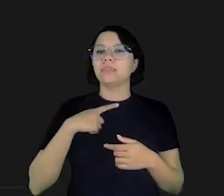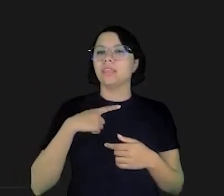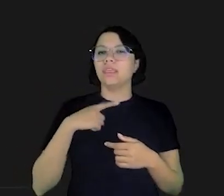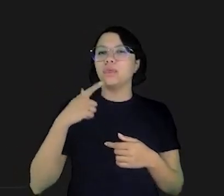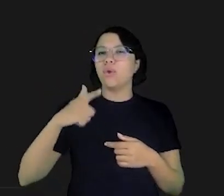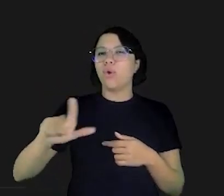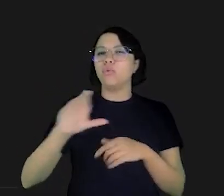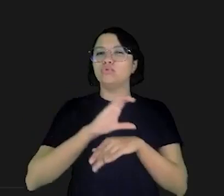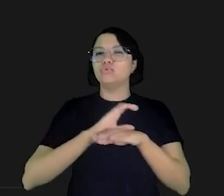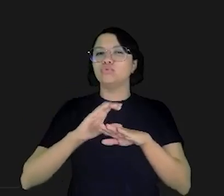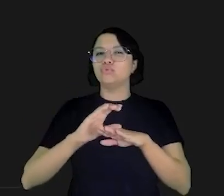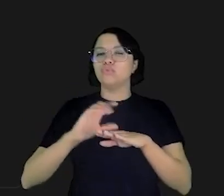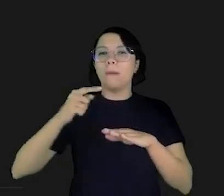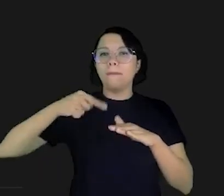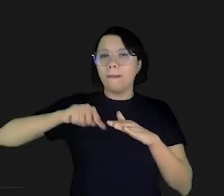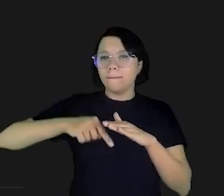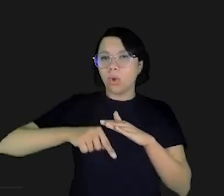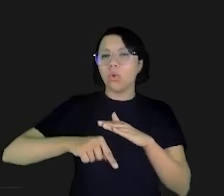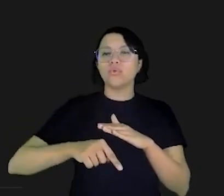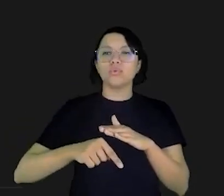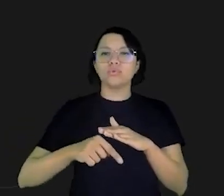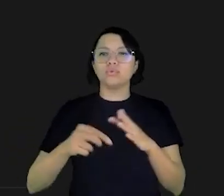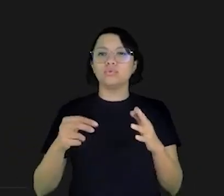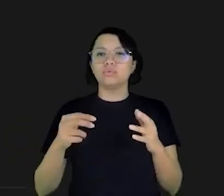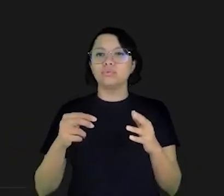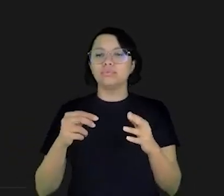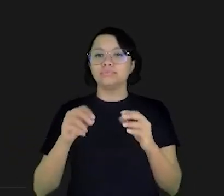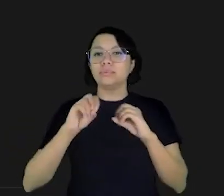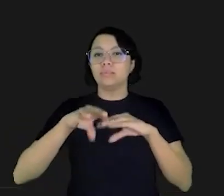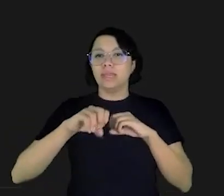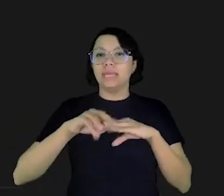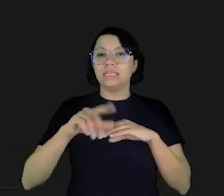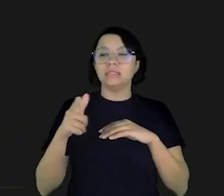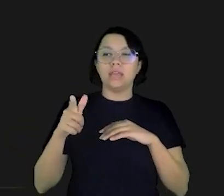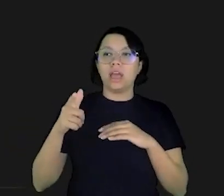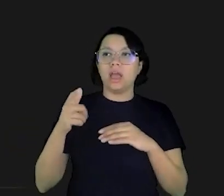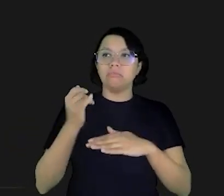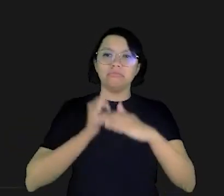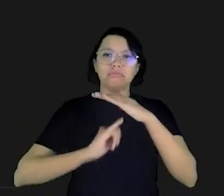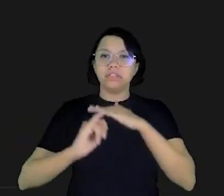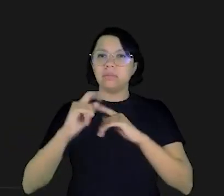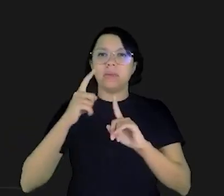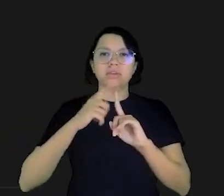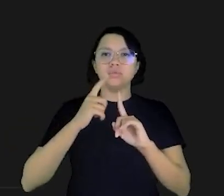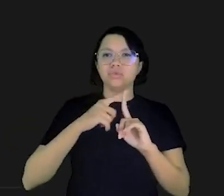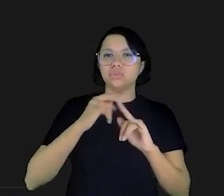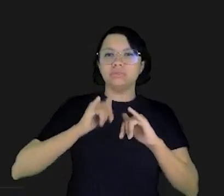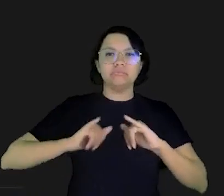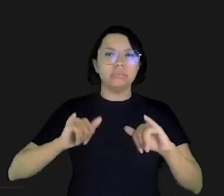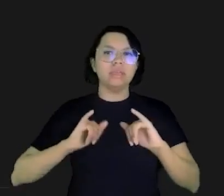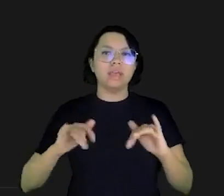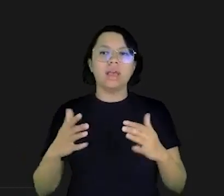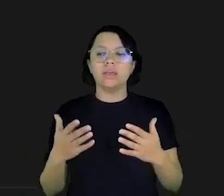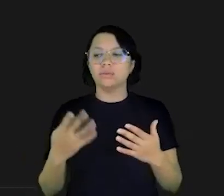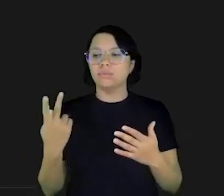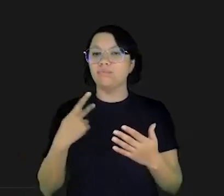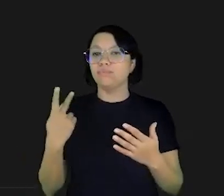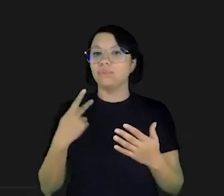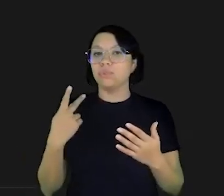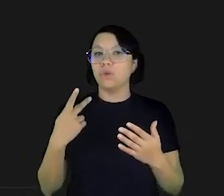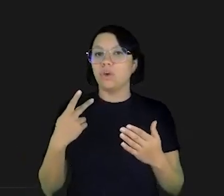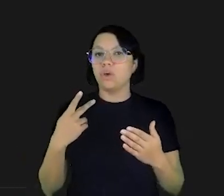saber se tem outros cursos mais aprofundados para ensinar outros tipos de investimento ações multimercados